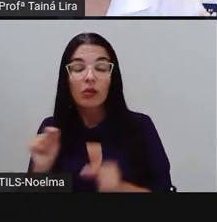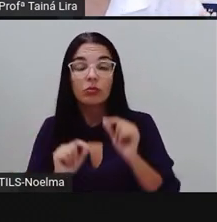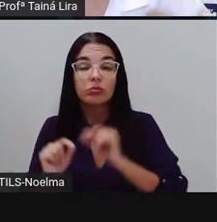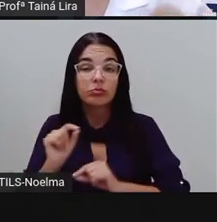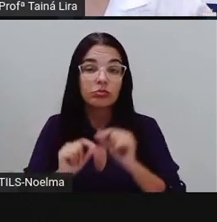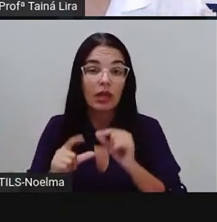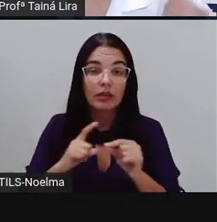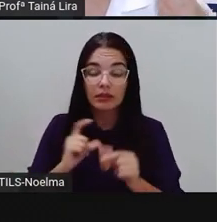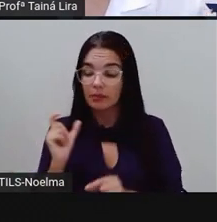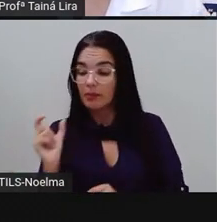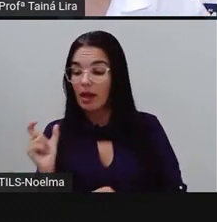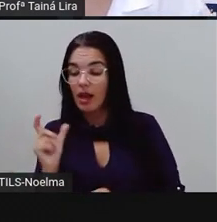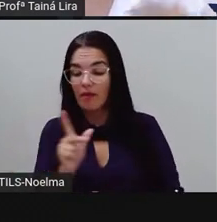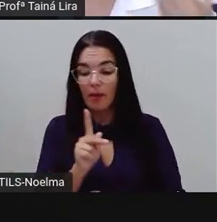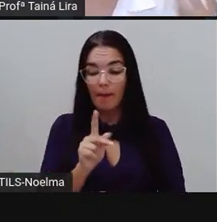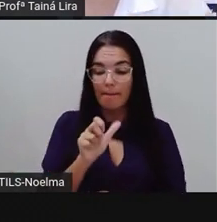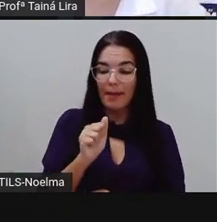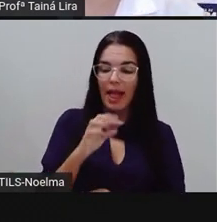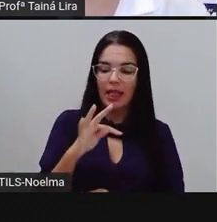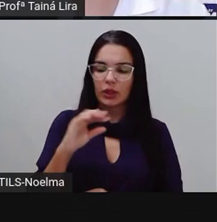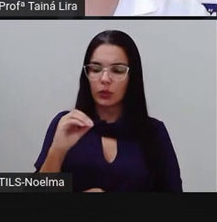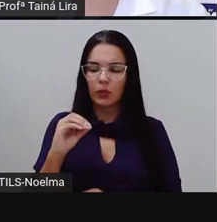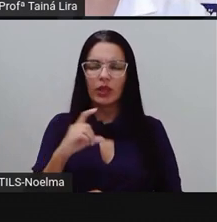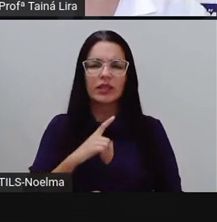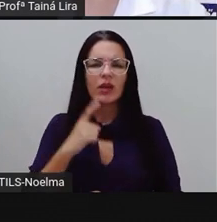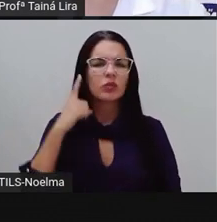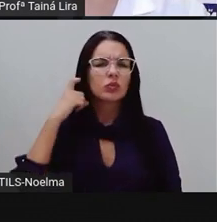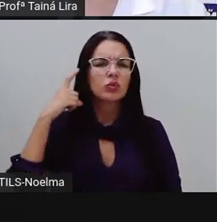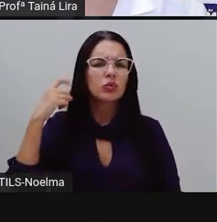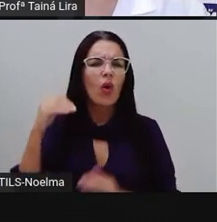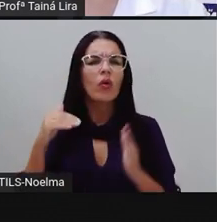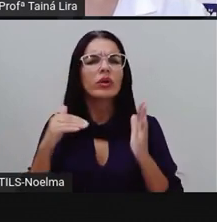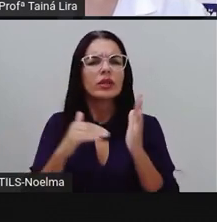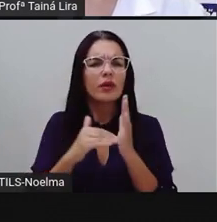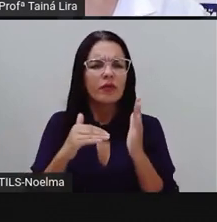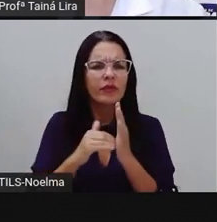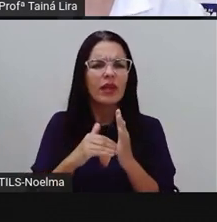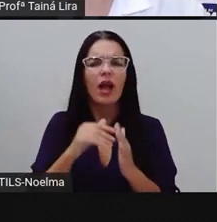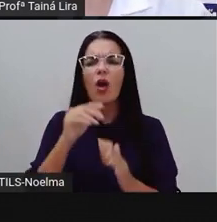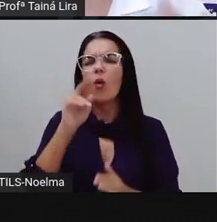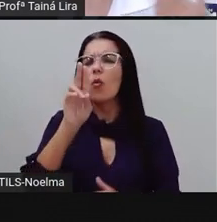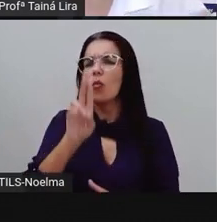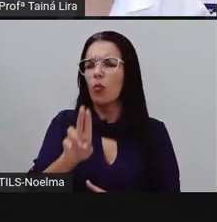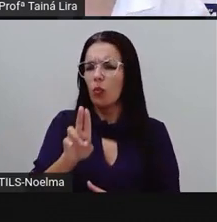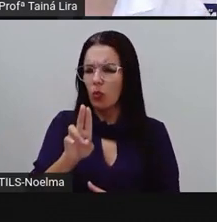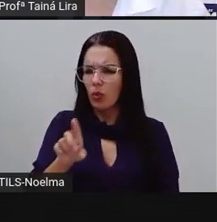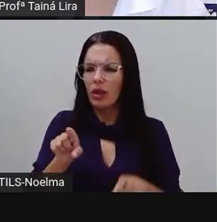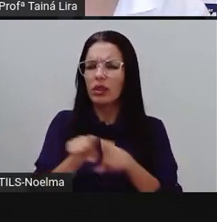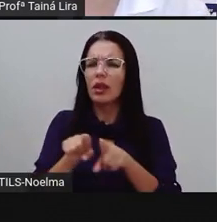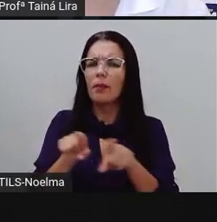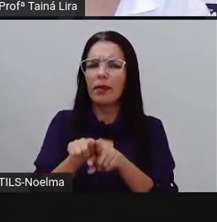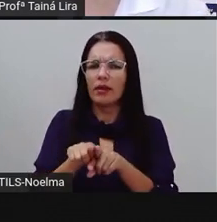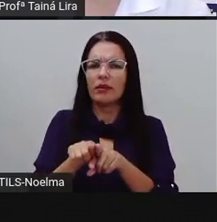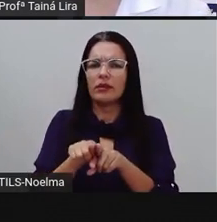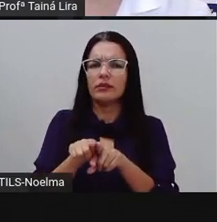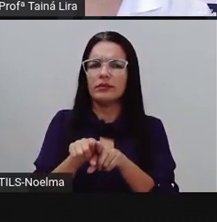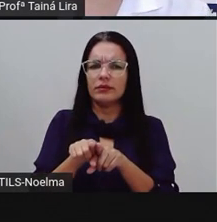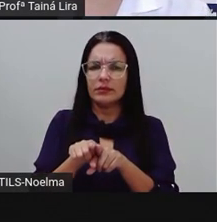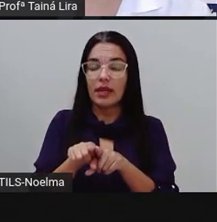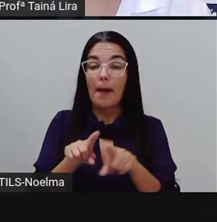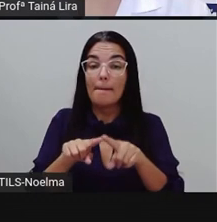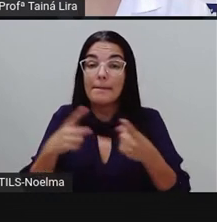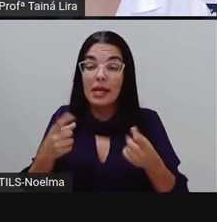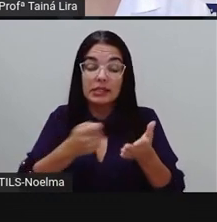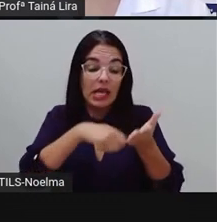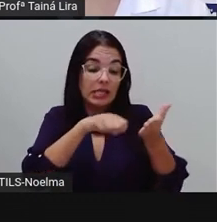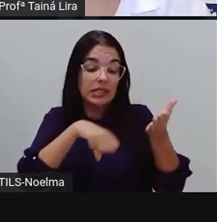a palavrinha pato, nós pronunciamos como se tivesse um u aqui no final, mas nós temos uma letra o. E,